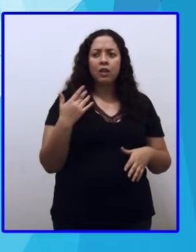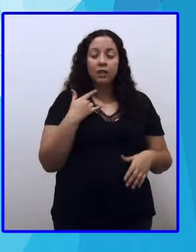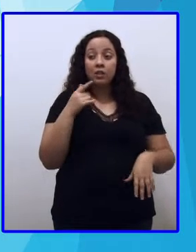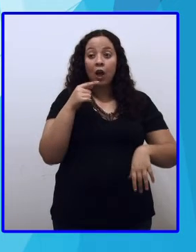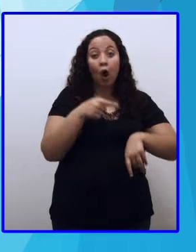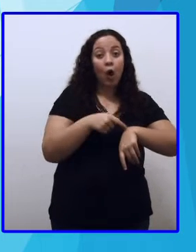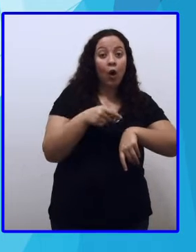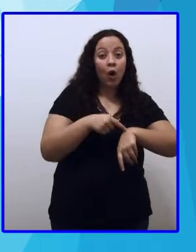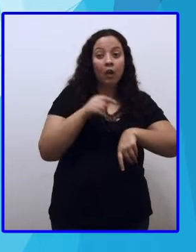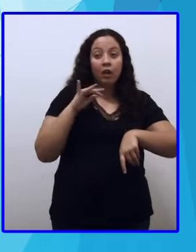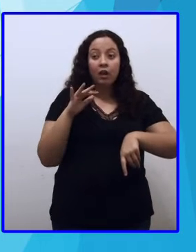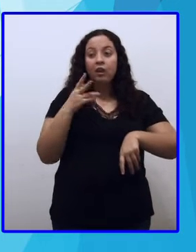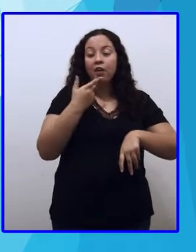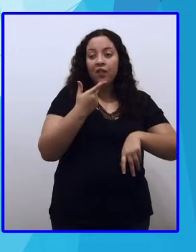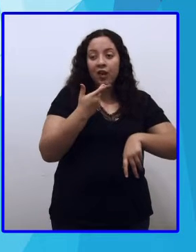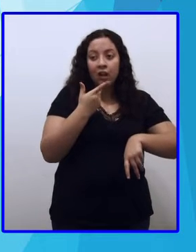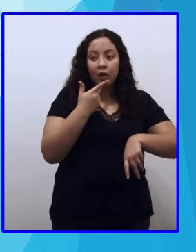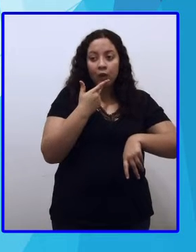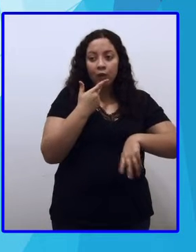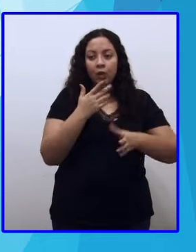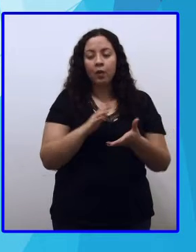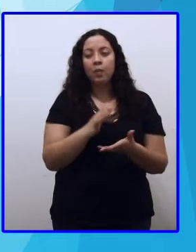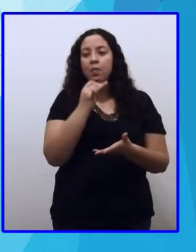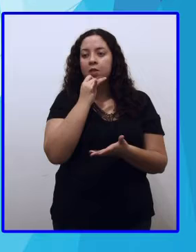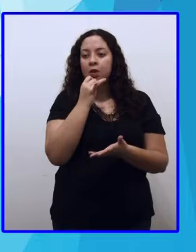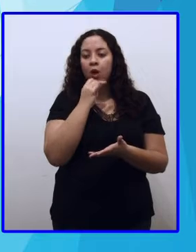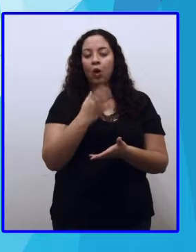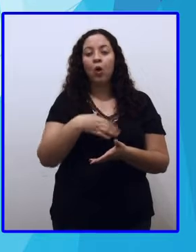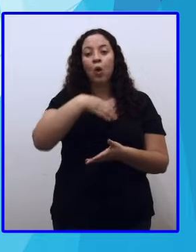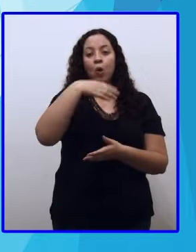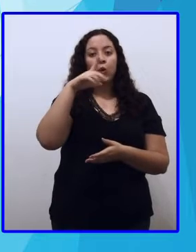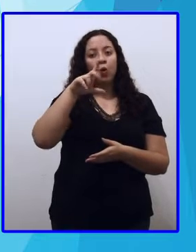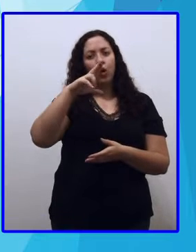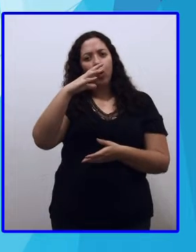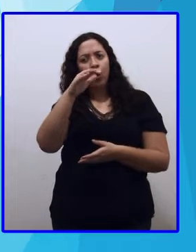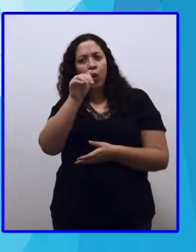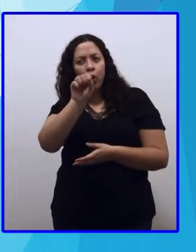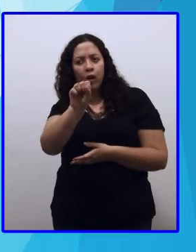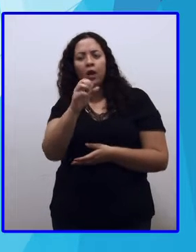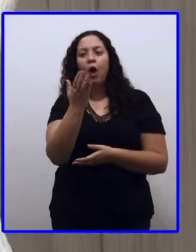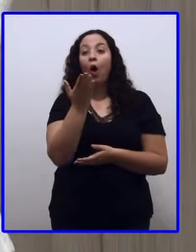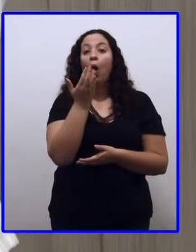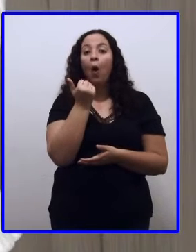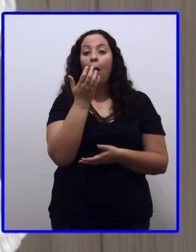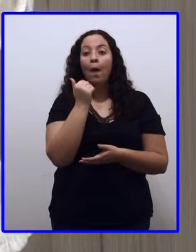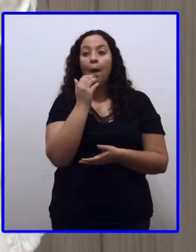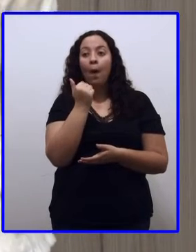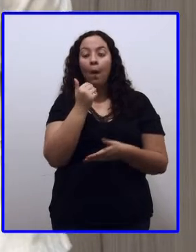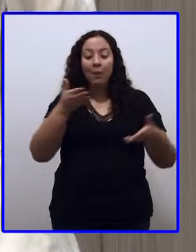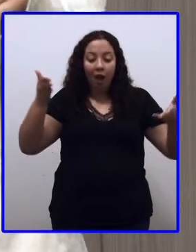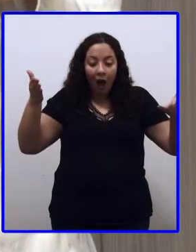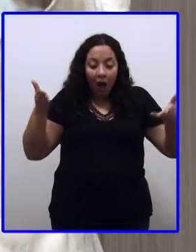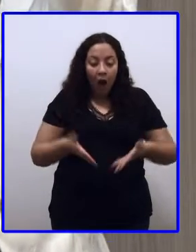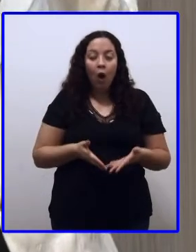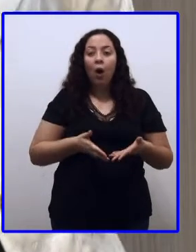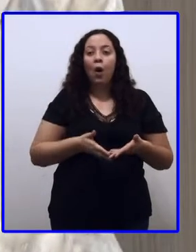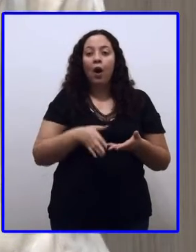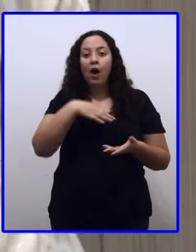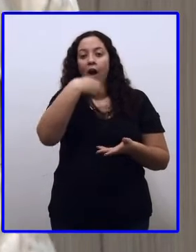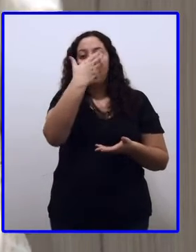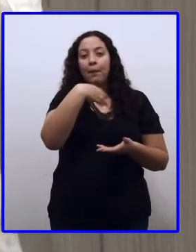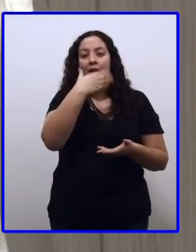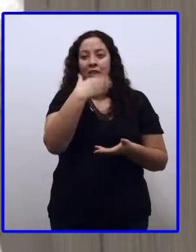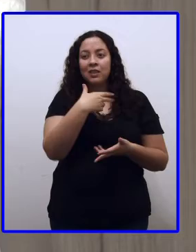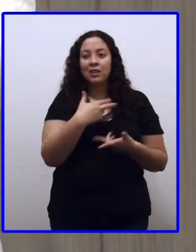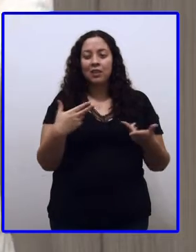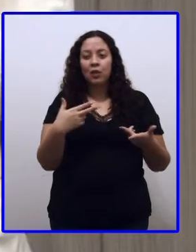fala ou que está escrevendo. Por exemplo, aqui, O Lucas come uma maçã. Ele está comendo agora, nesse